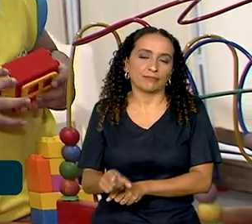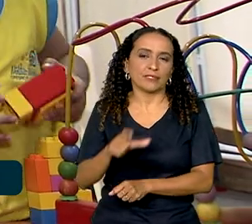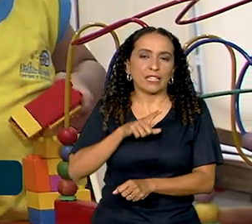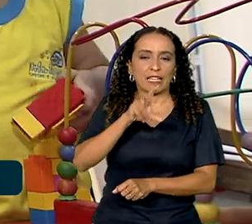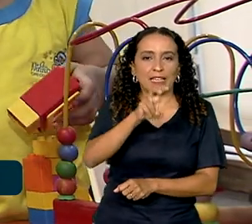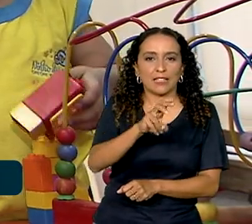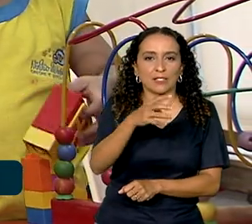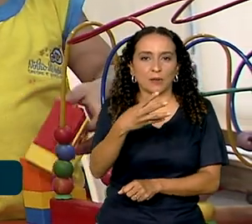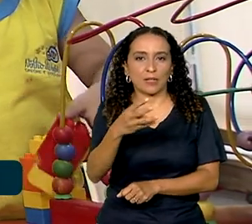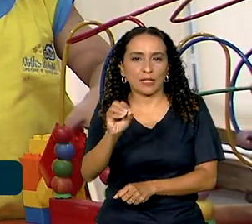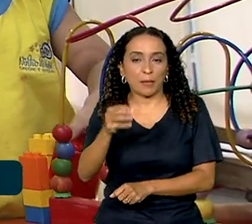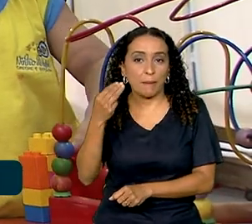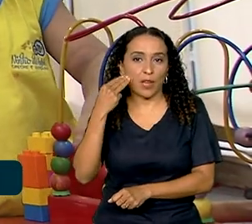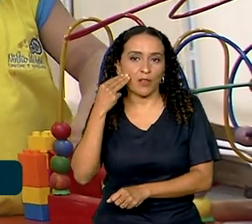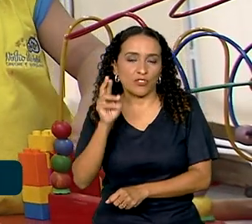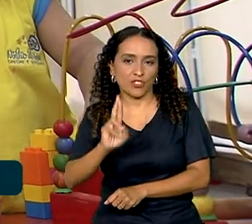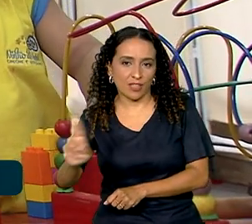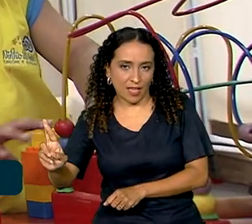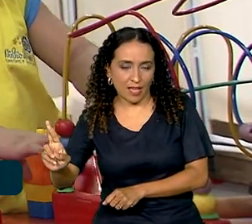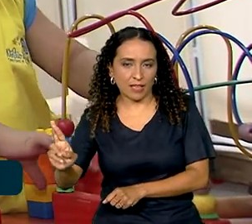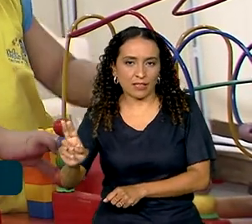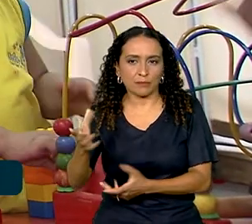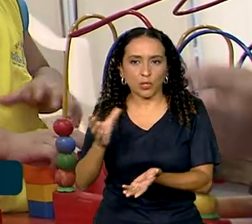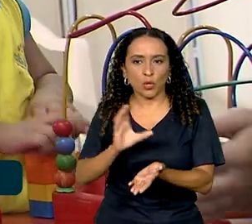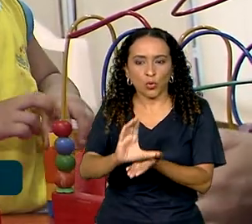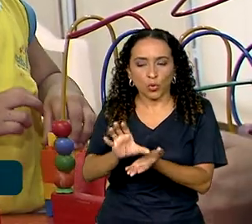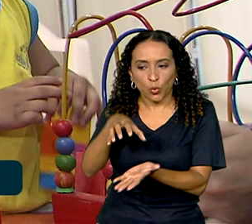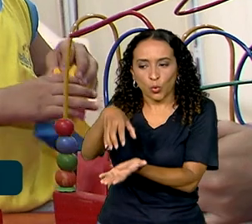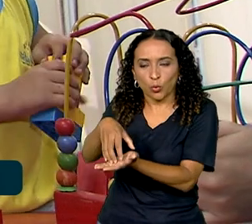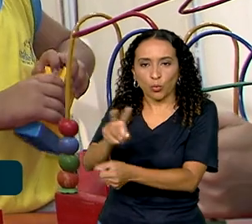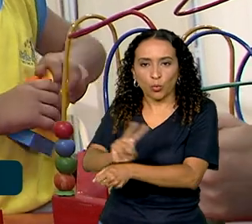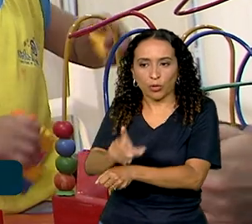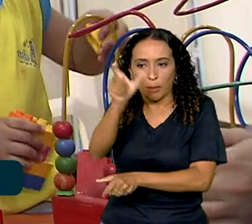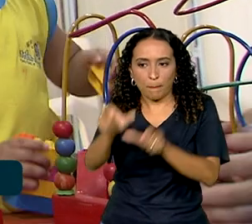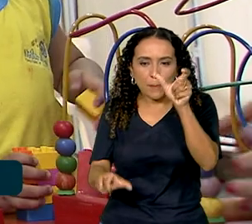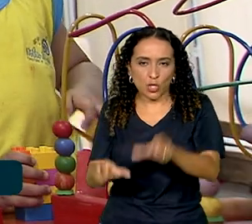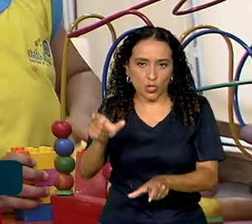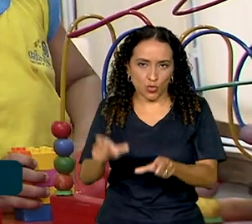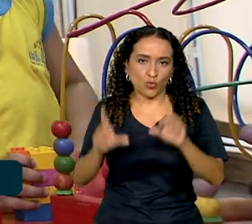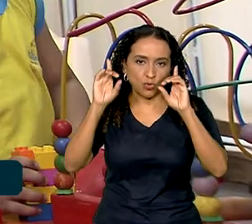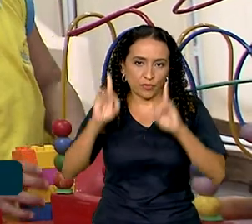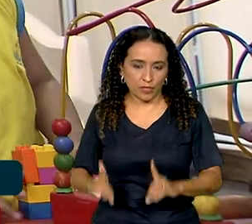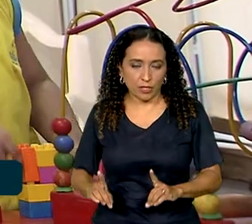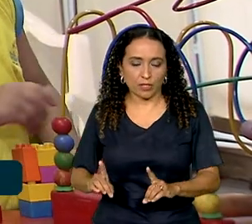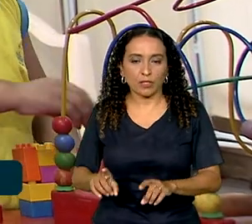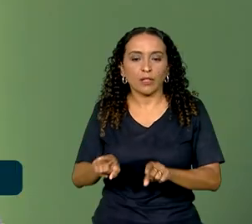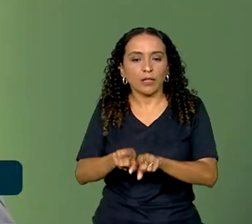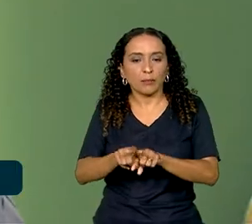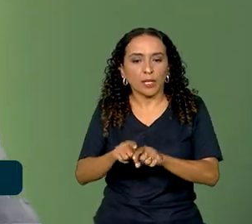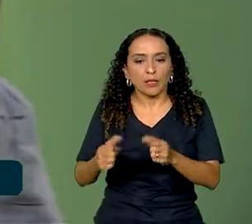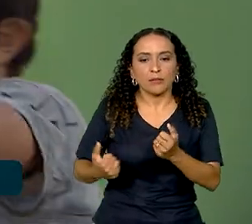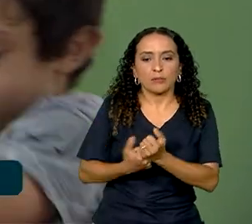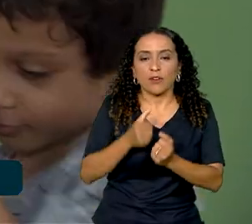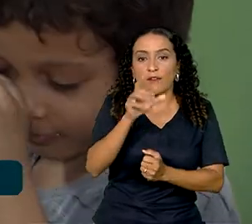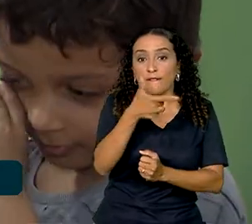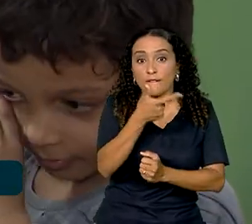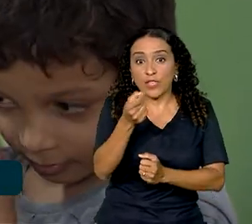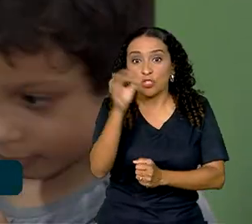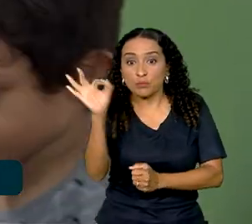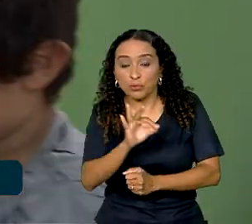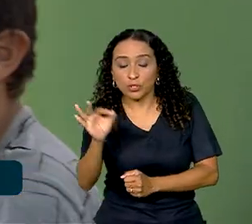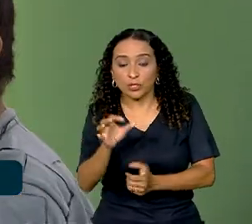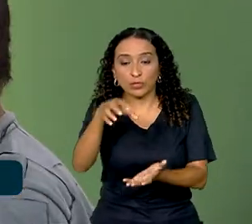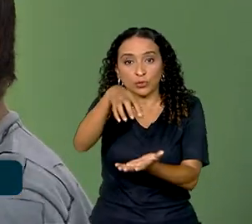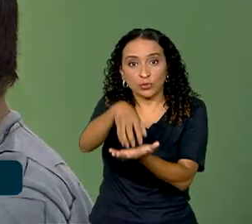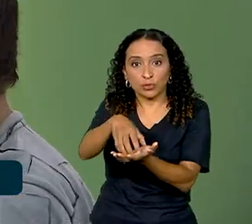540 milhões de reais para a Rede de Cuidados à Pessoa com Deficiência, com aporte de 20% para os